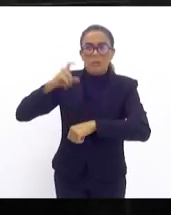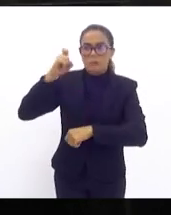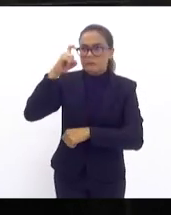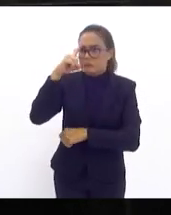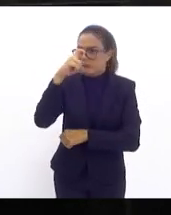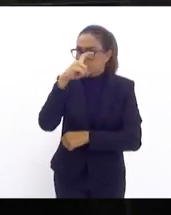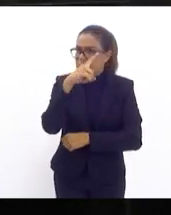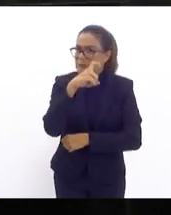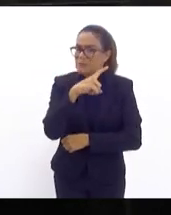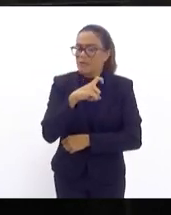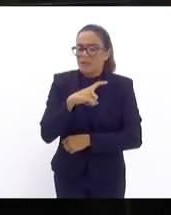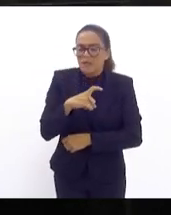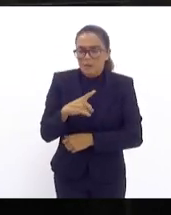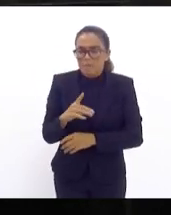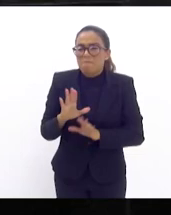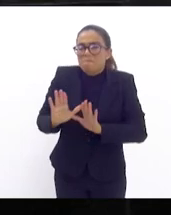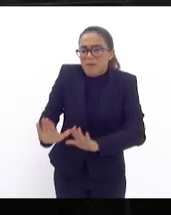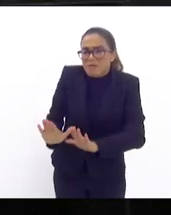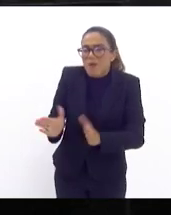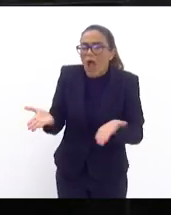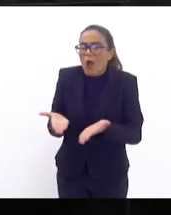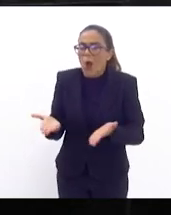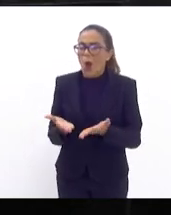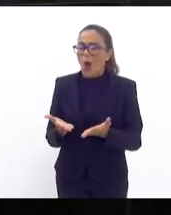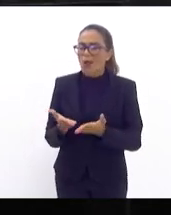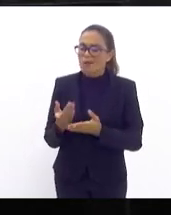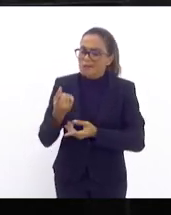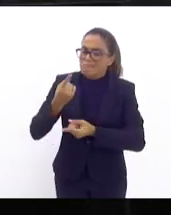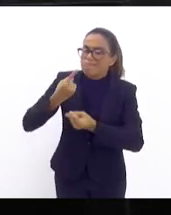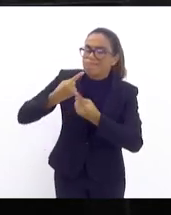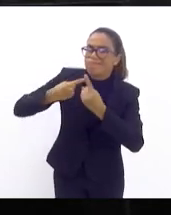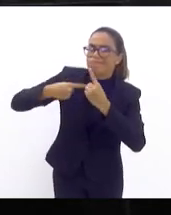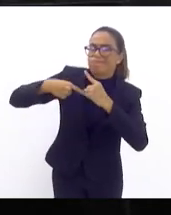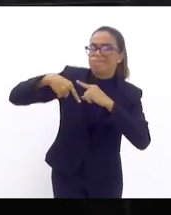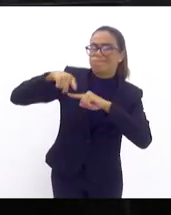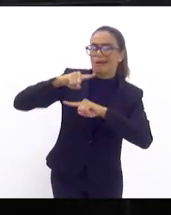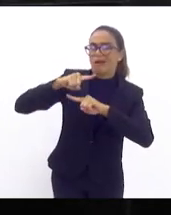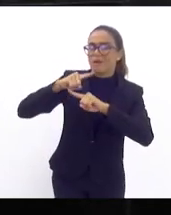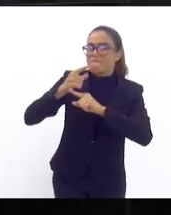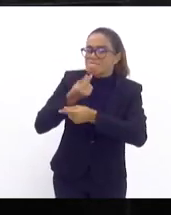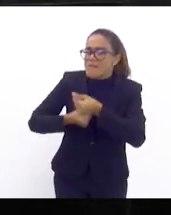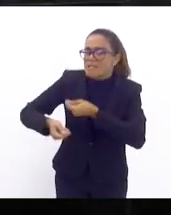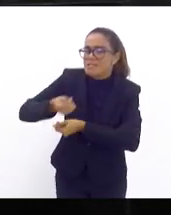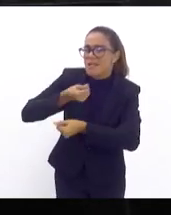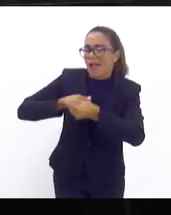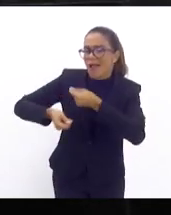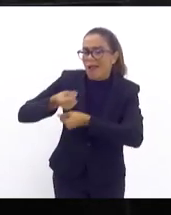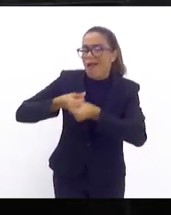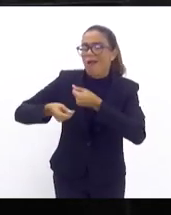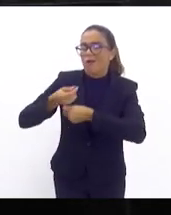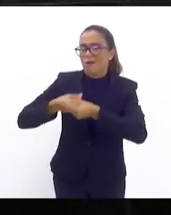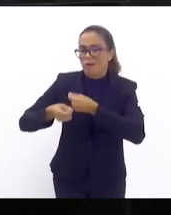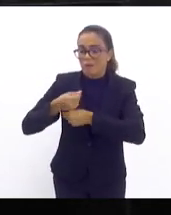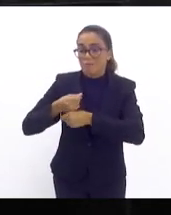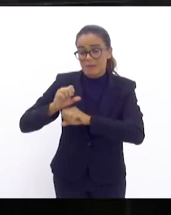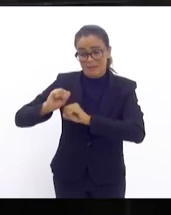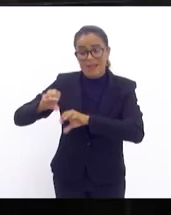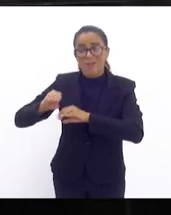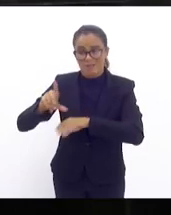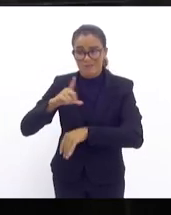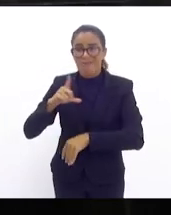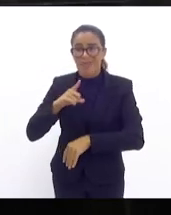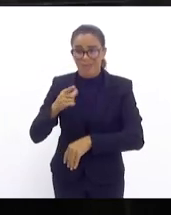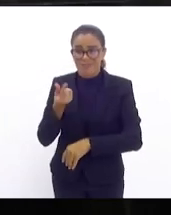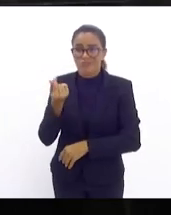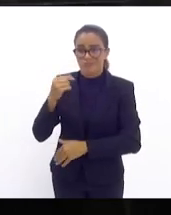embora ainda estejamos num regime de recuperação fiscal, na educação há recurso. Quem